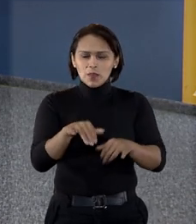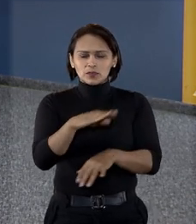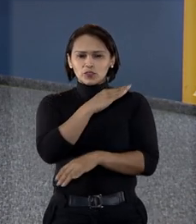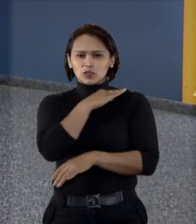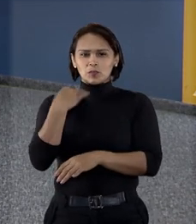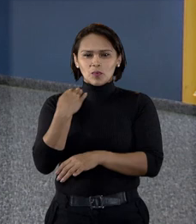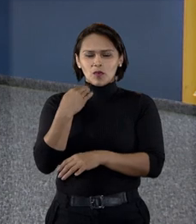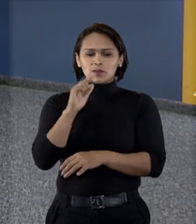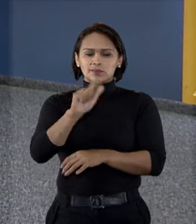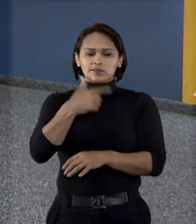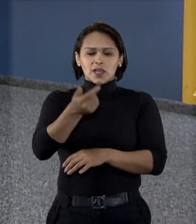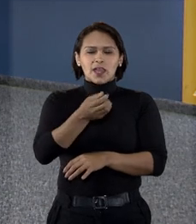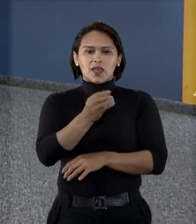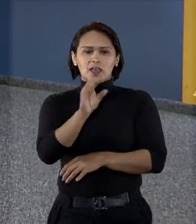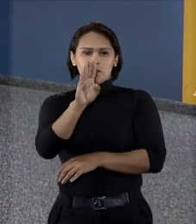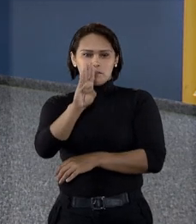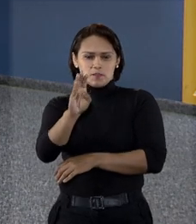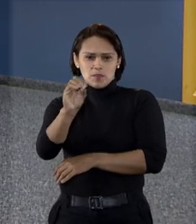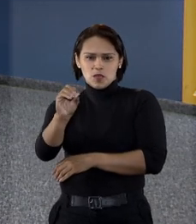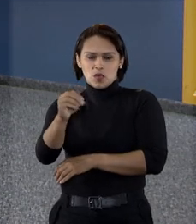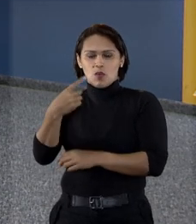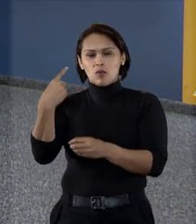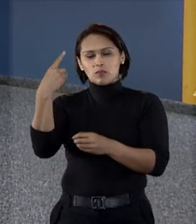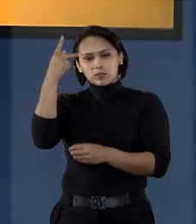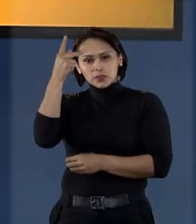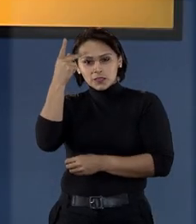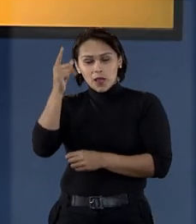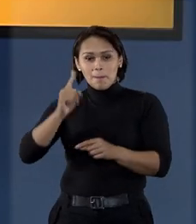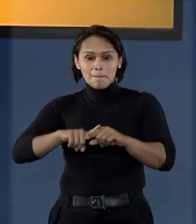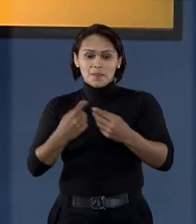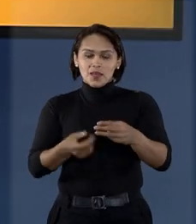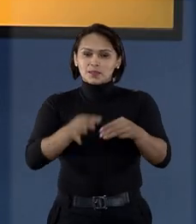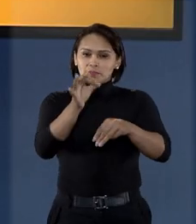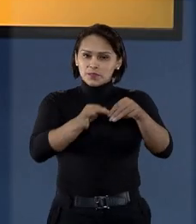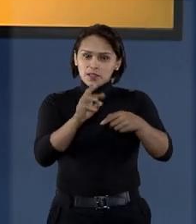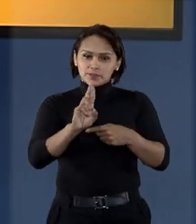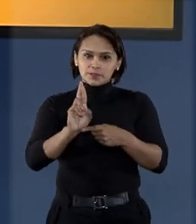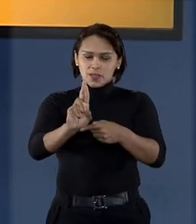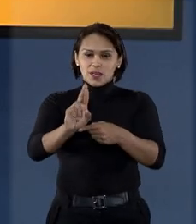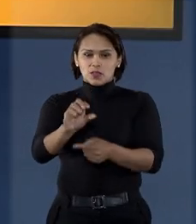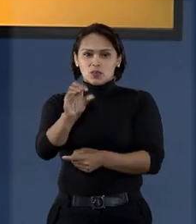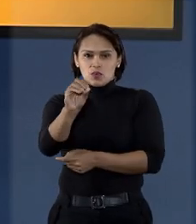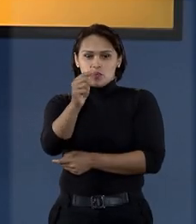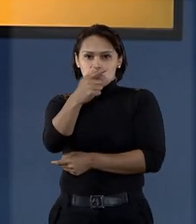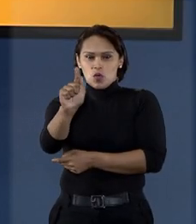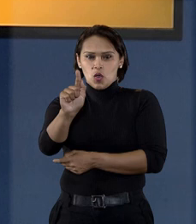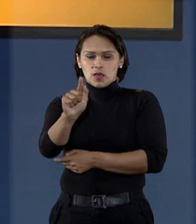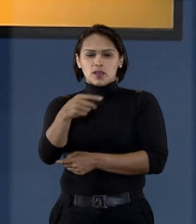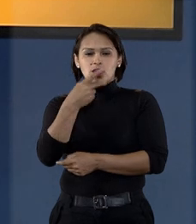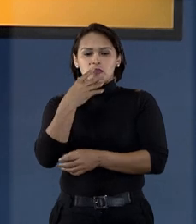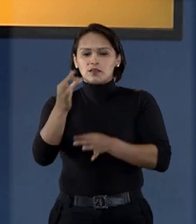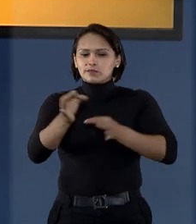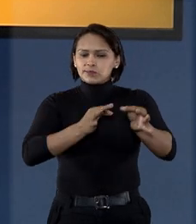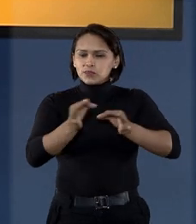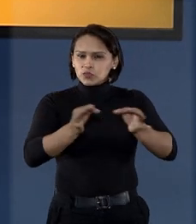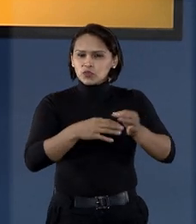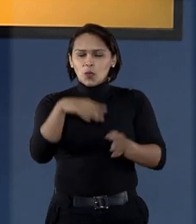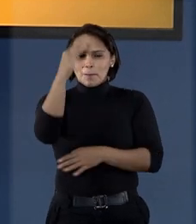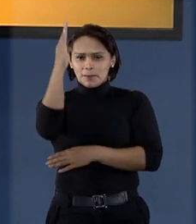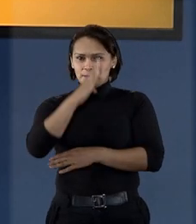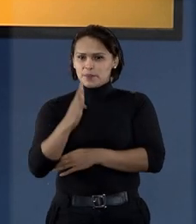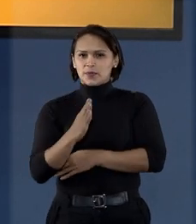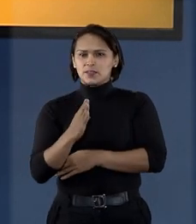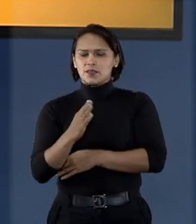registradas em ocorrências policiais do Estado. Para o relator ministro Og Fernandes, no ordenamento